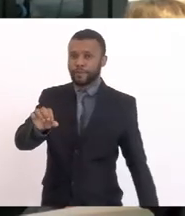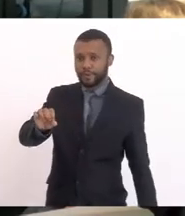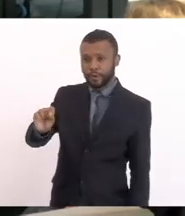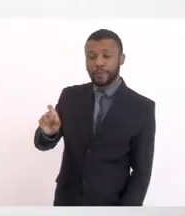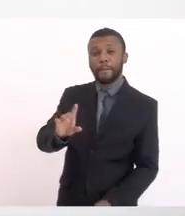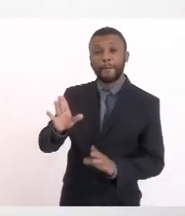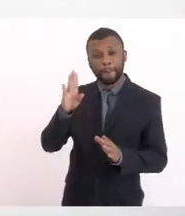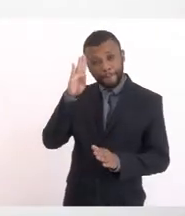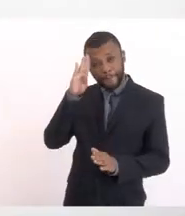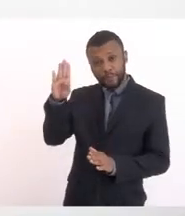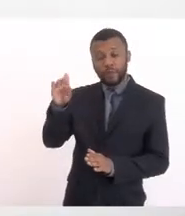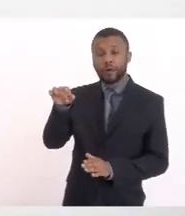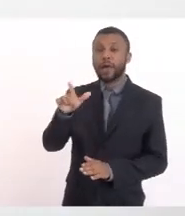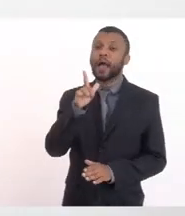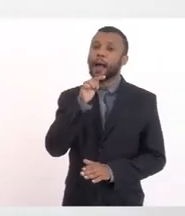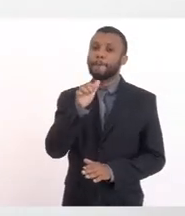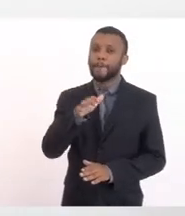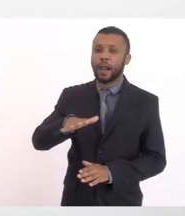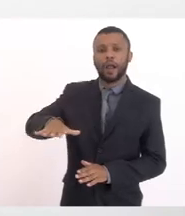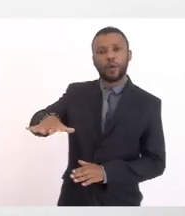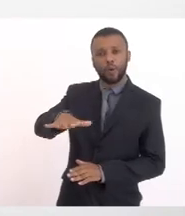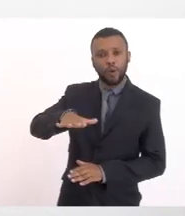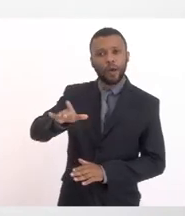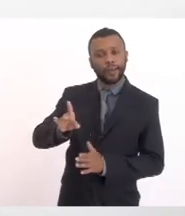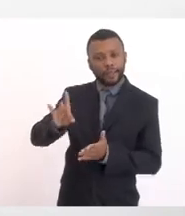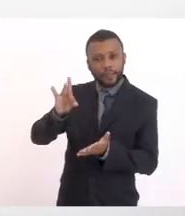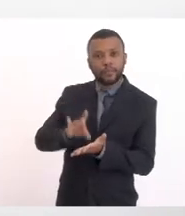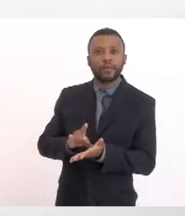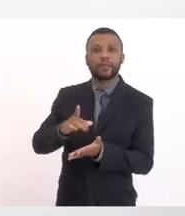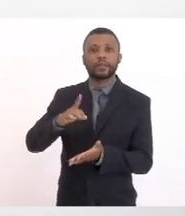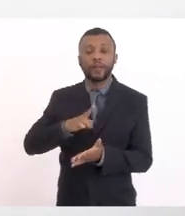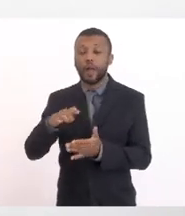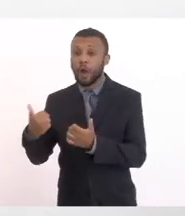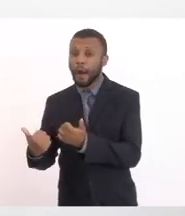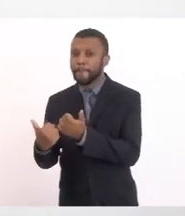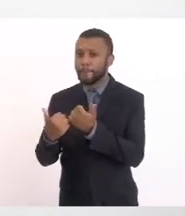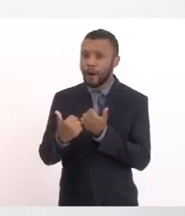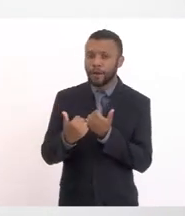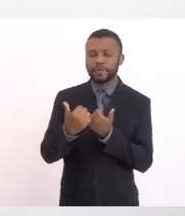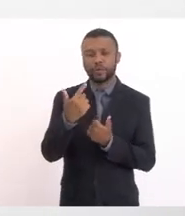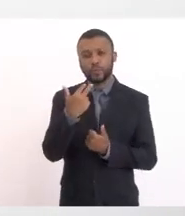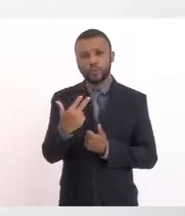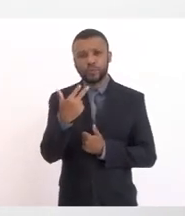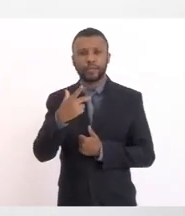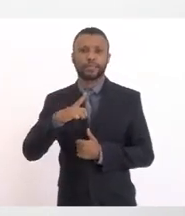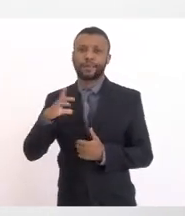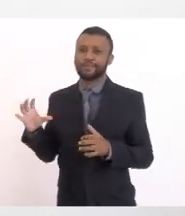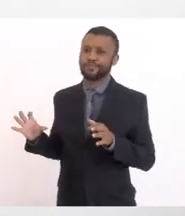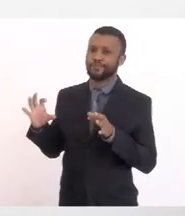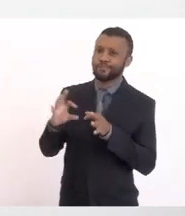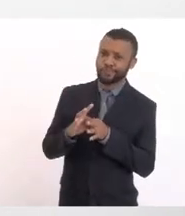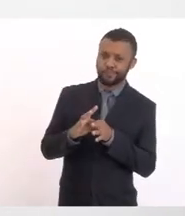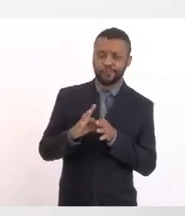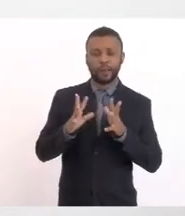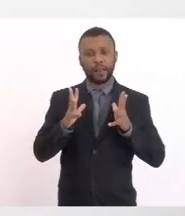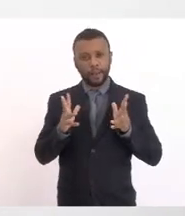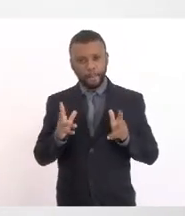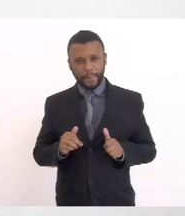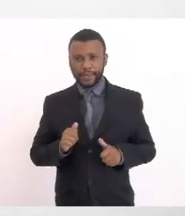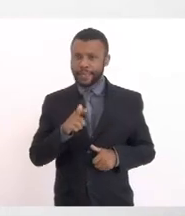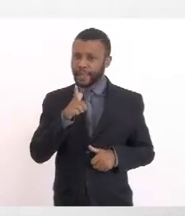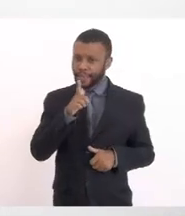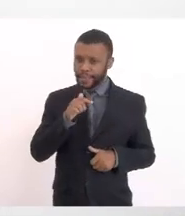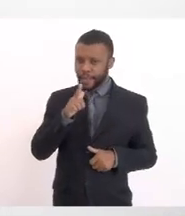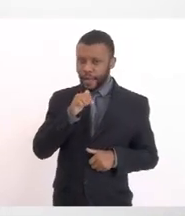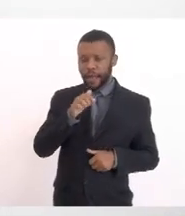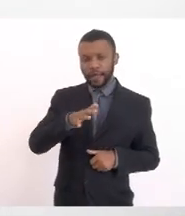primordial Para a lagoa É exatamente O aporte de nutrientes Que chega nela Para a salubridade Lagoa Desculpa Esqueci a palavra